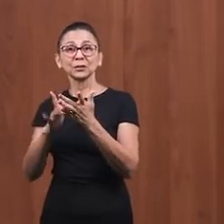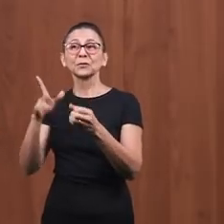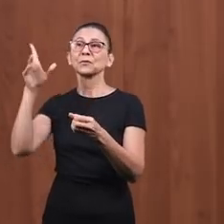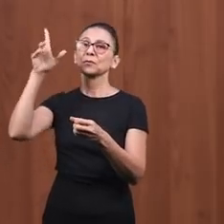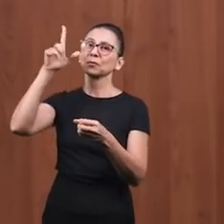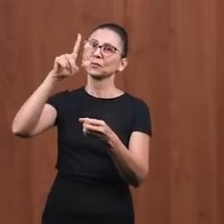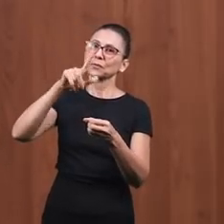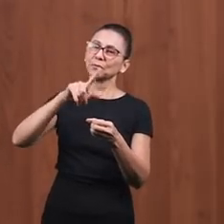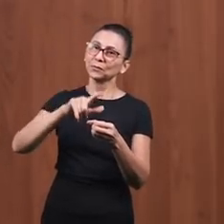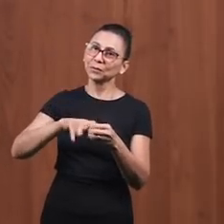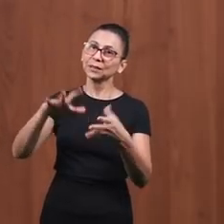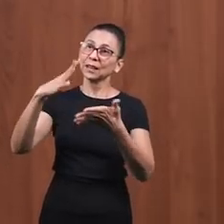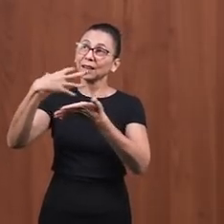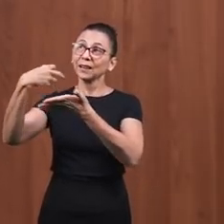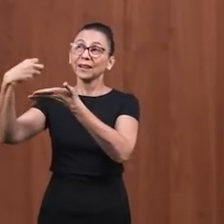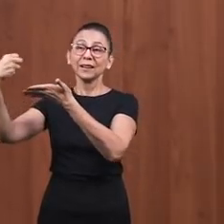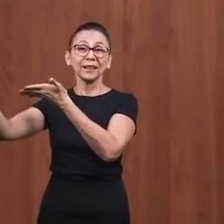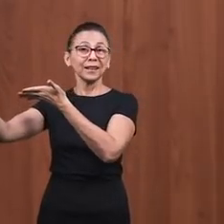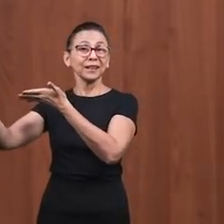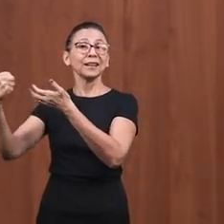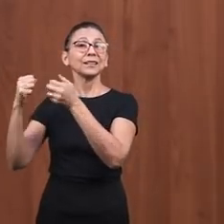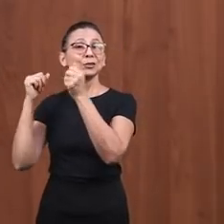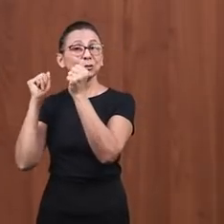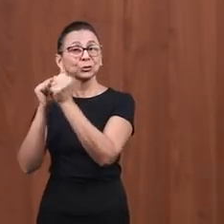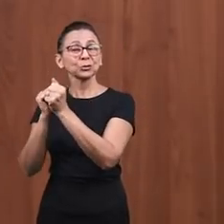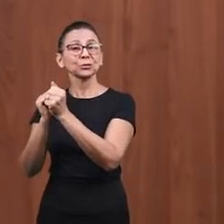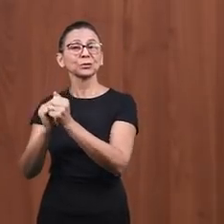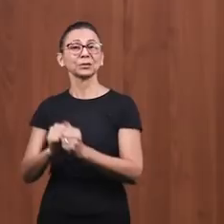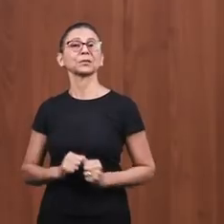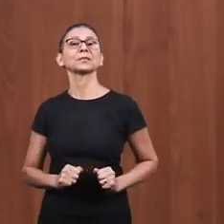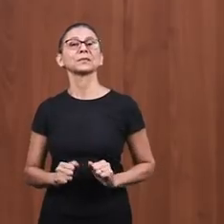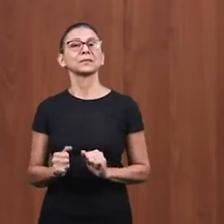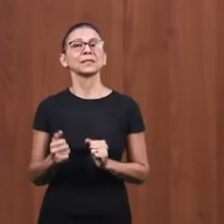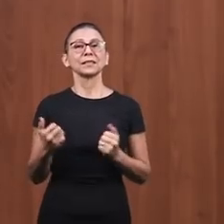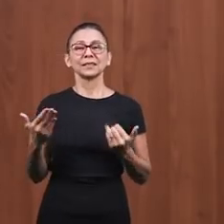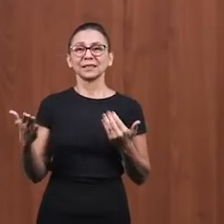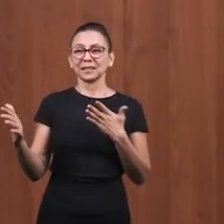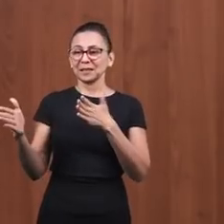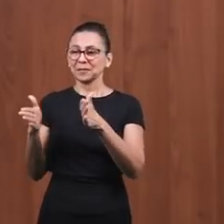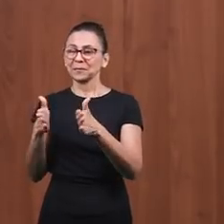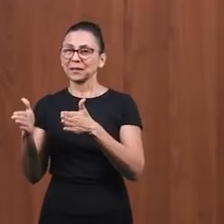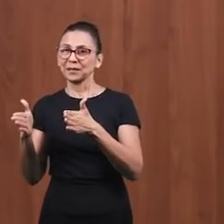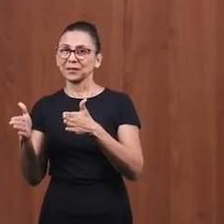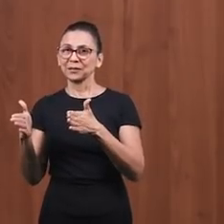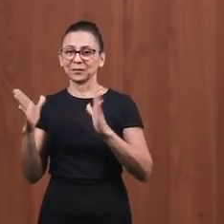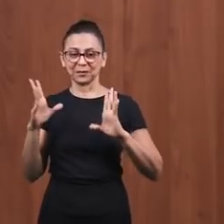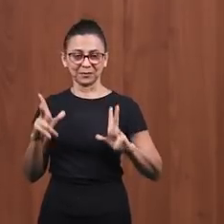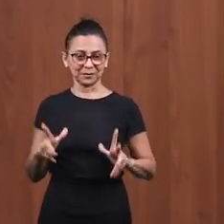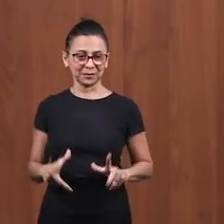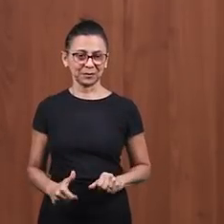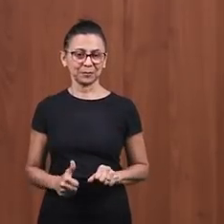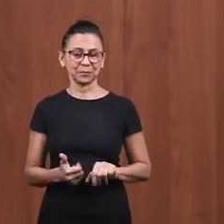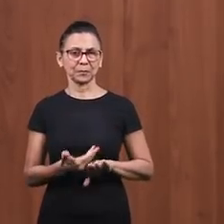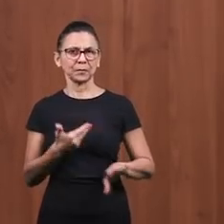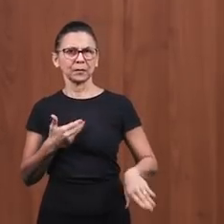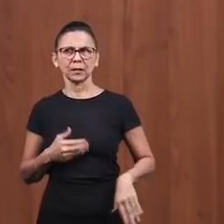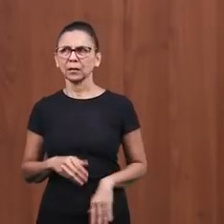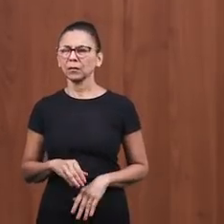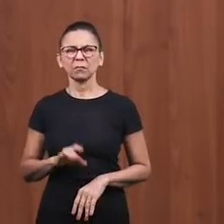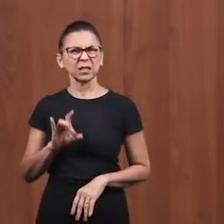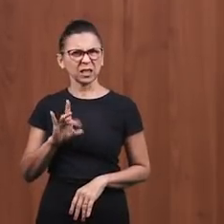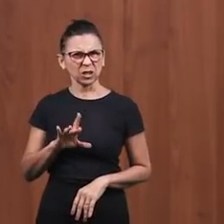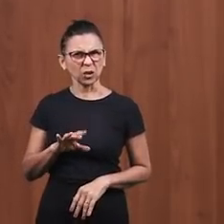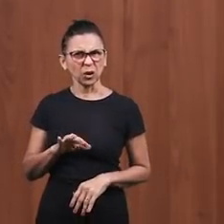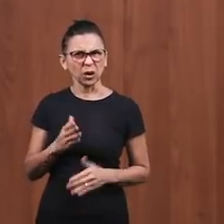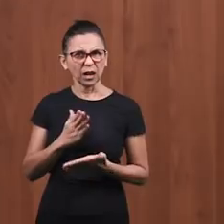Jesus vai voltar para nos levar com Ele. Então quando Jesus voltar, nós vamos estar prontos. Mas foi só isso